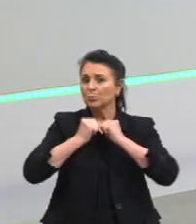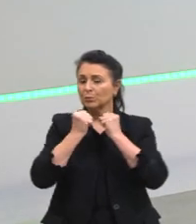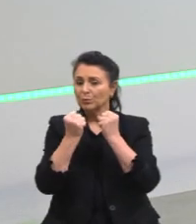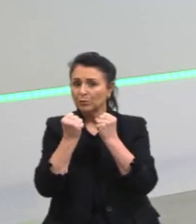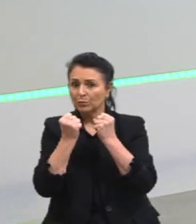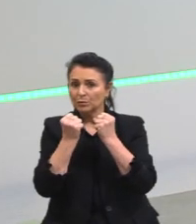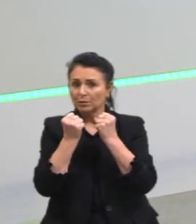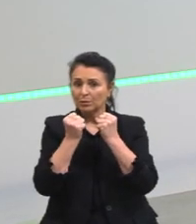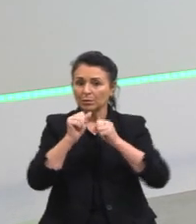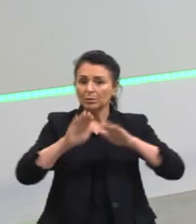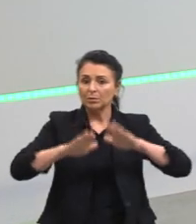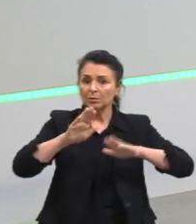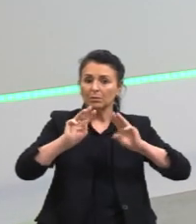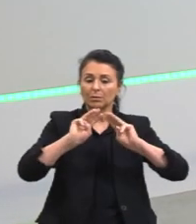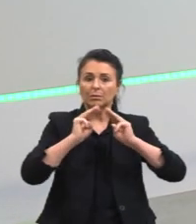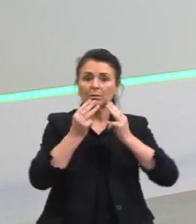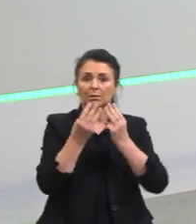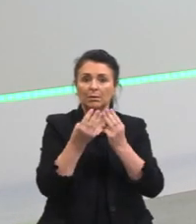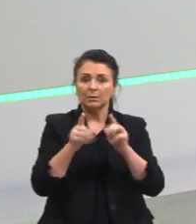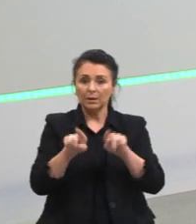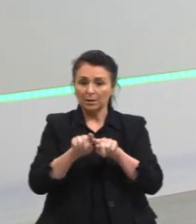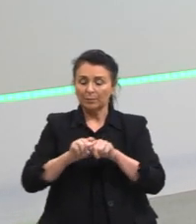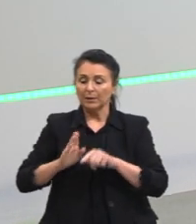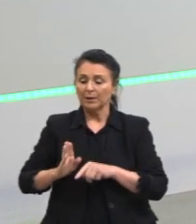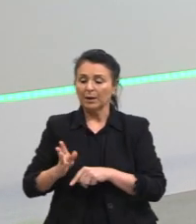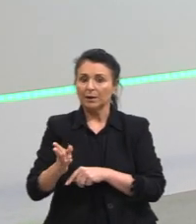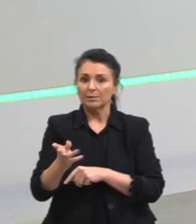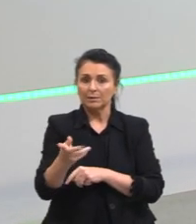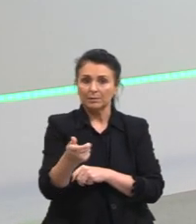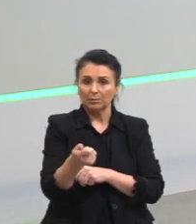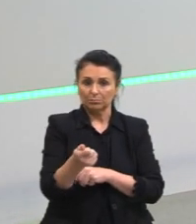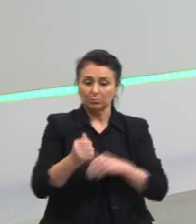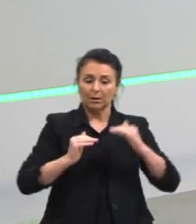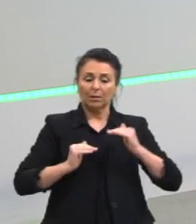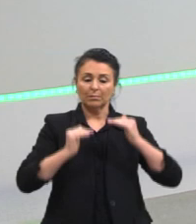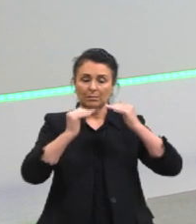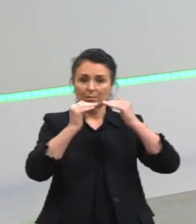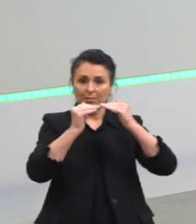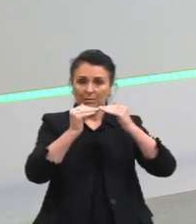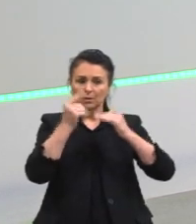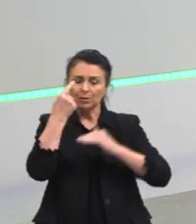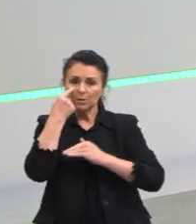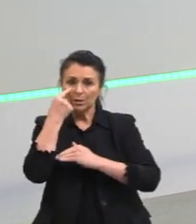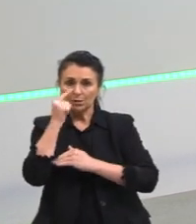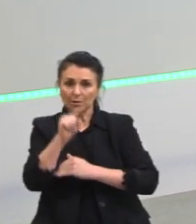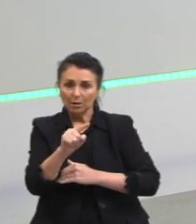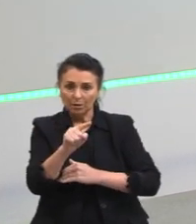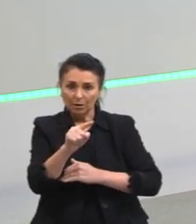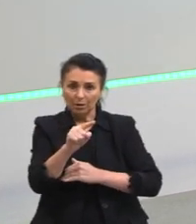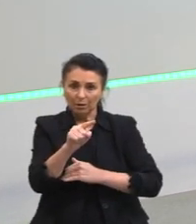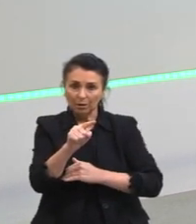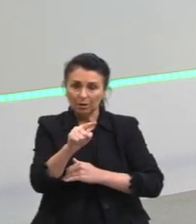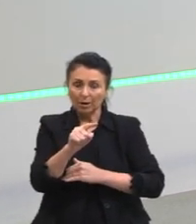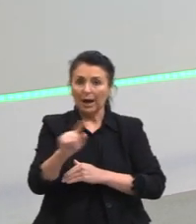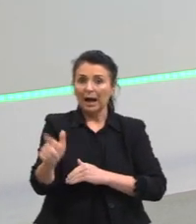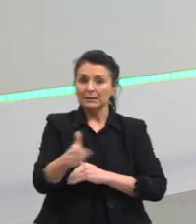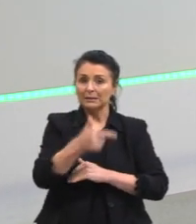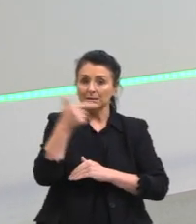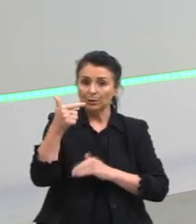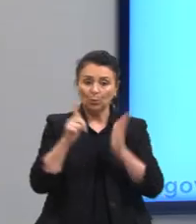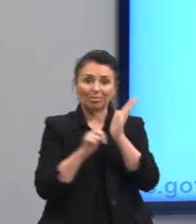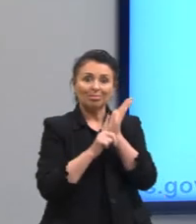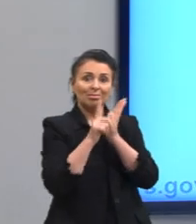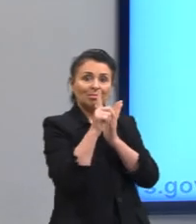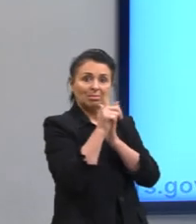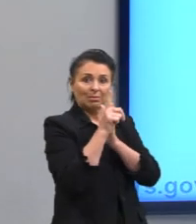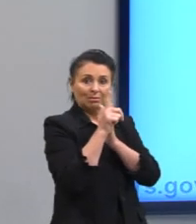da massa e da aceleração. É proporcional. Então, se a gente olha a segunda lei, a gente consegue ver